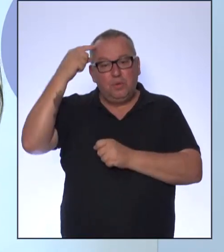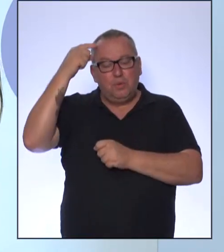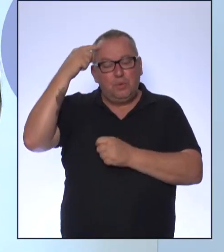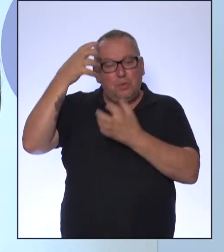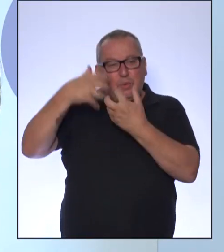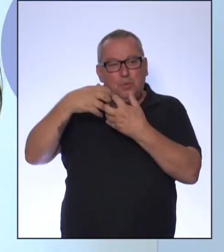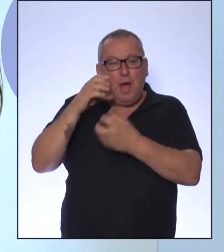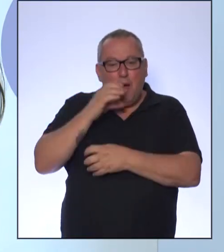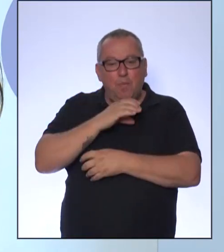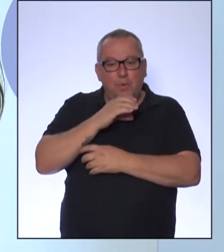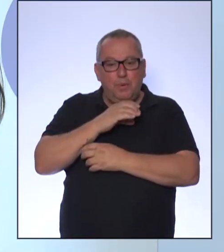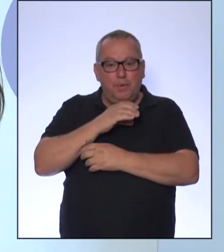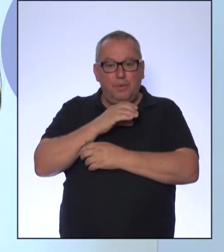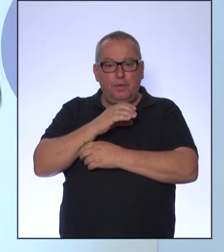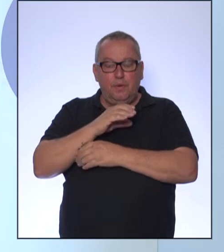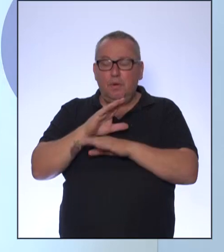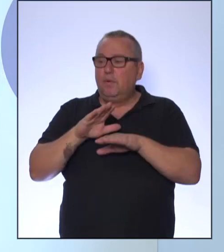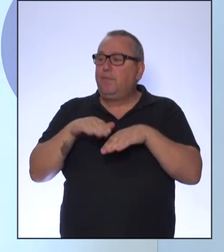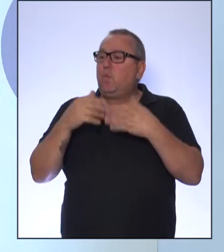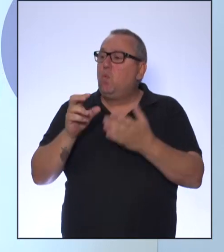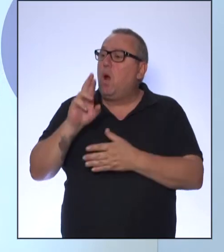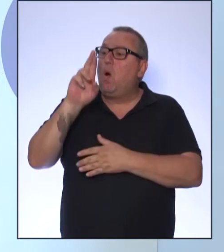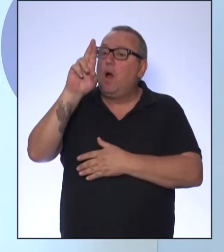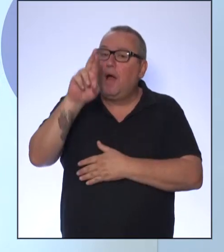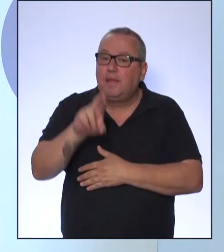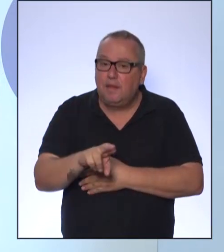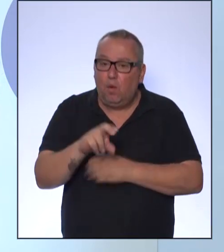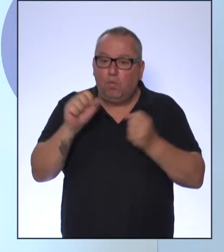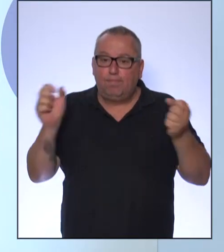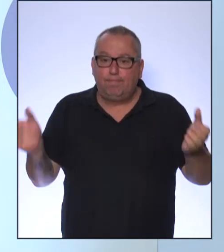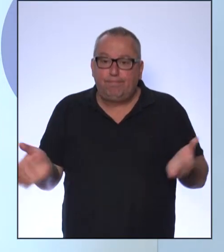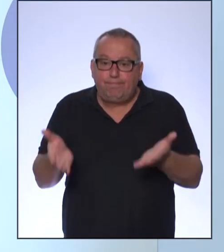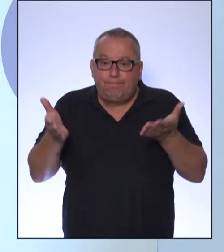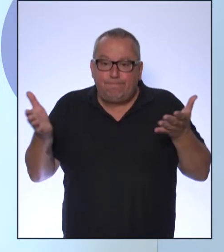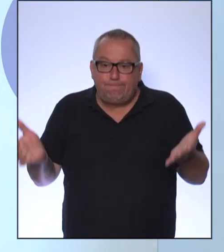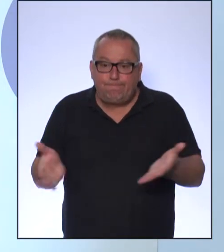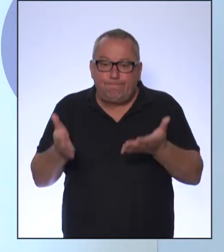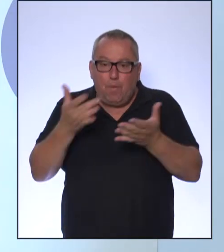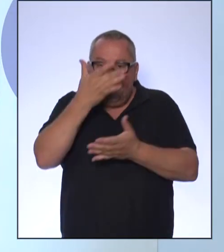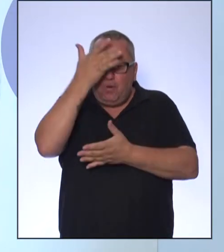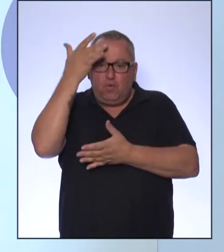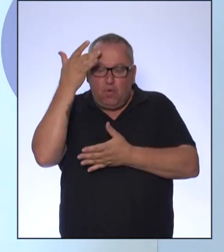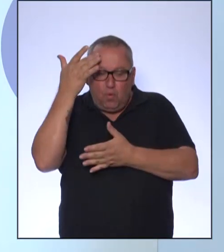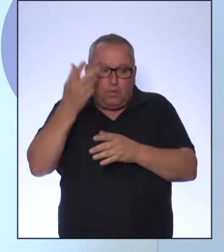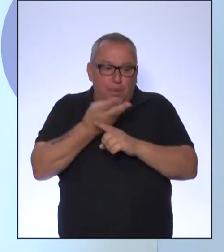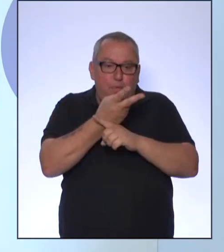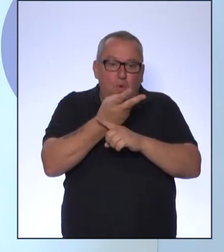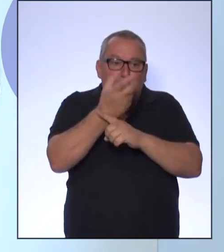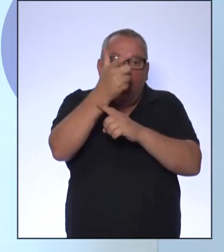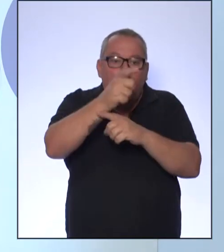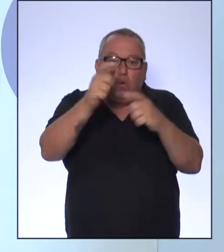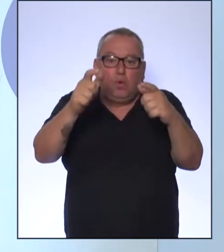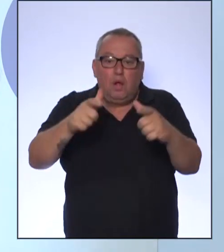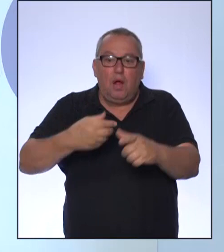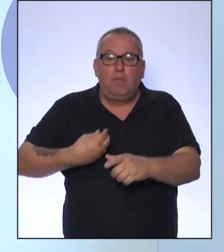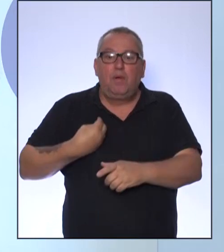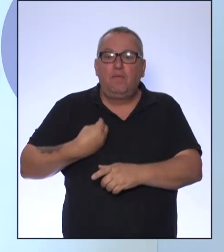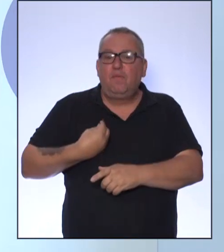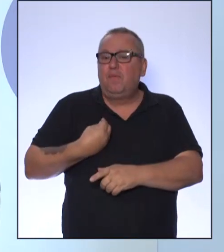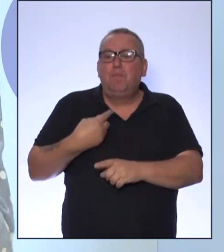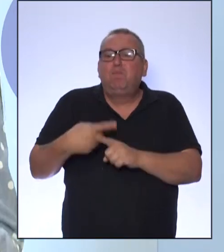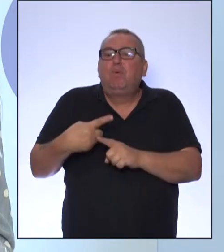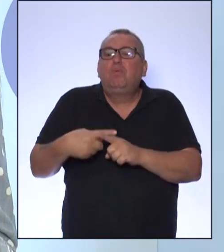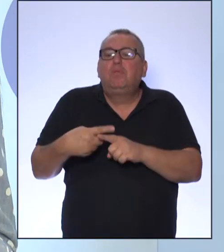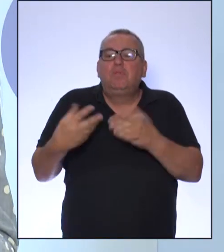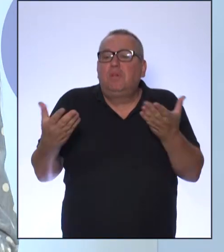Quais seriam as razões que motivam as pessoas a buscarem outros lugares para viver? Qual seria o motivo?